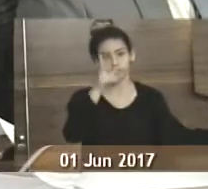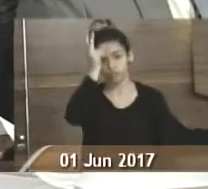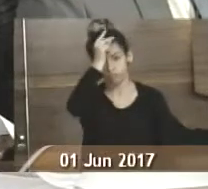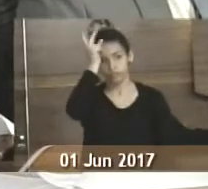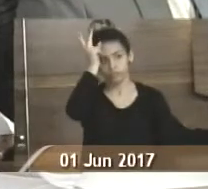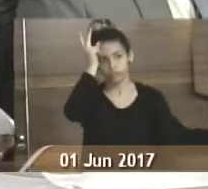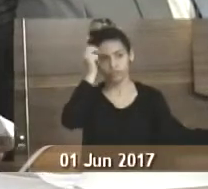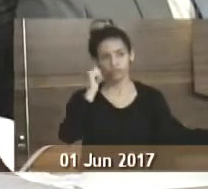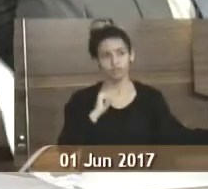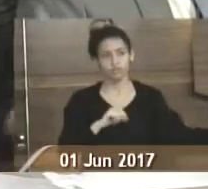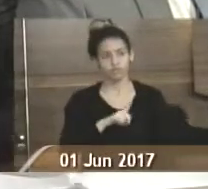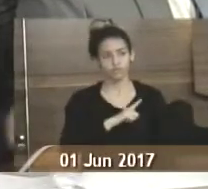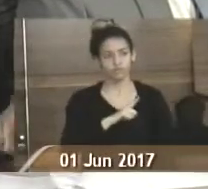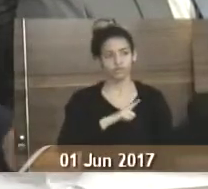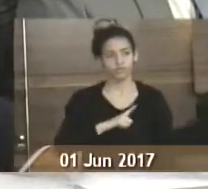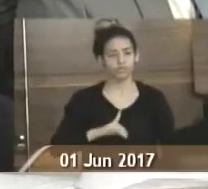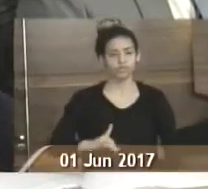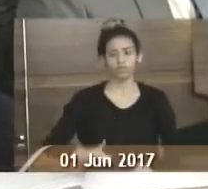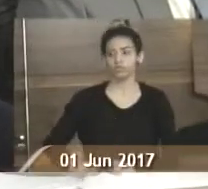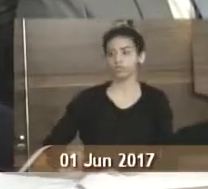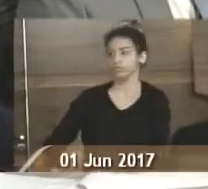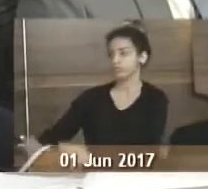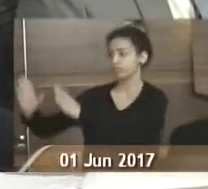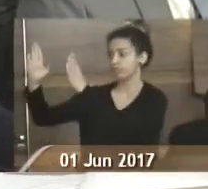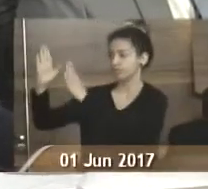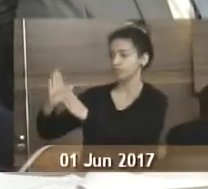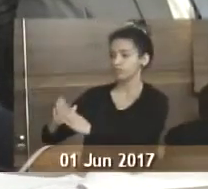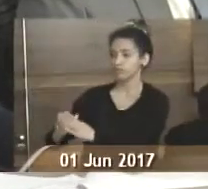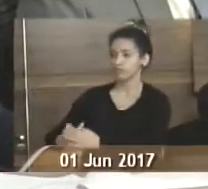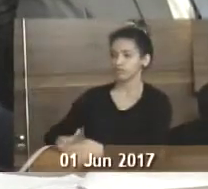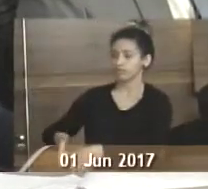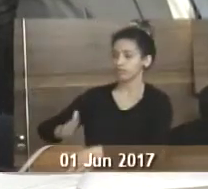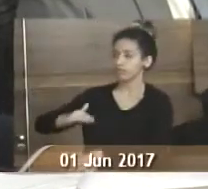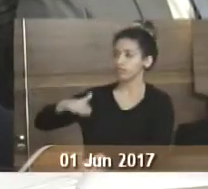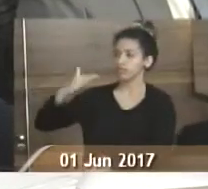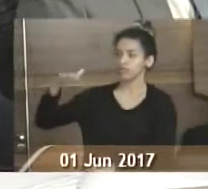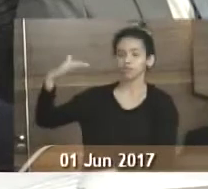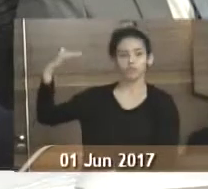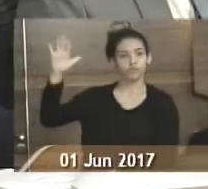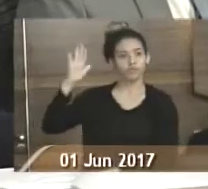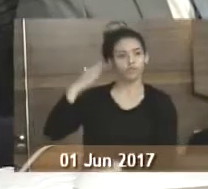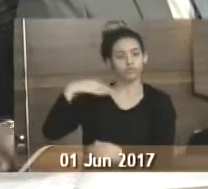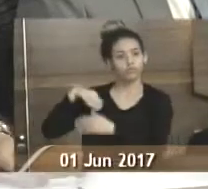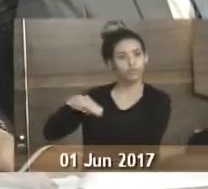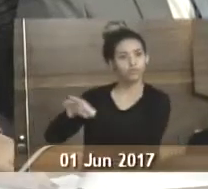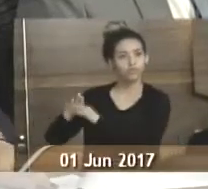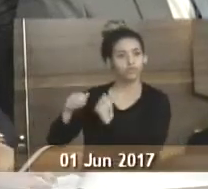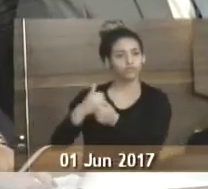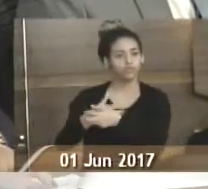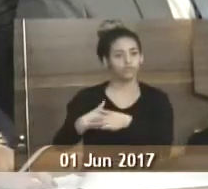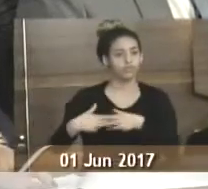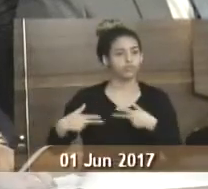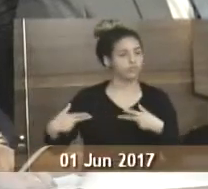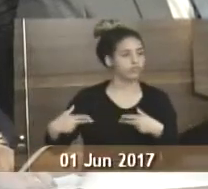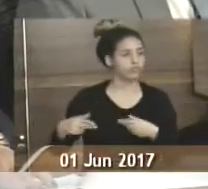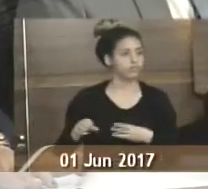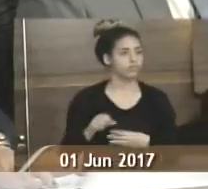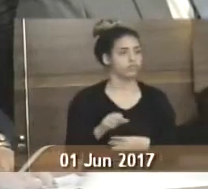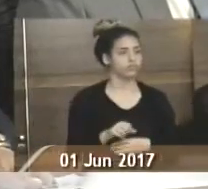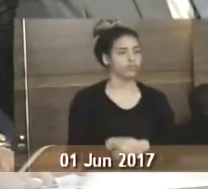prefeito municipal a instalação de armários para armazenamento... de armários de materiais da unidade